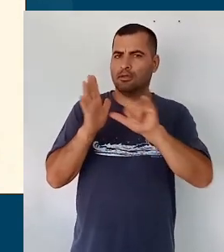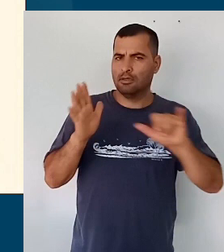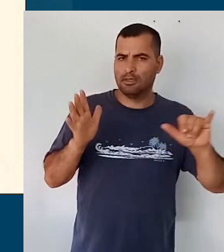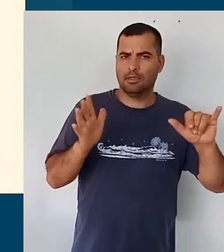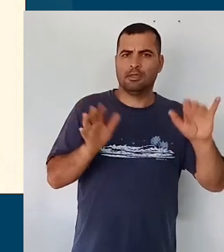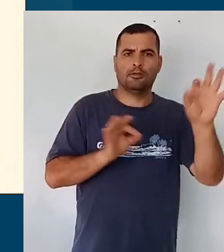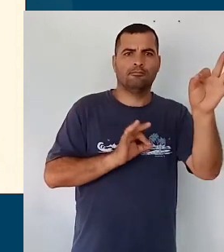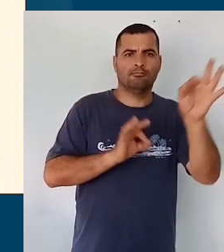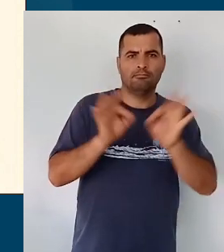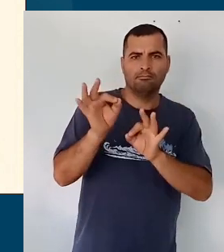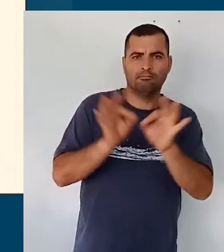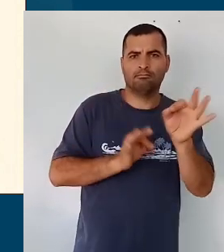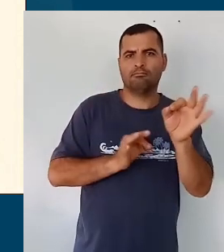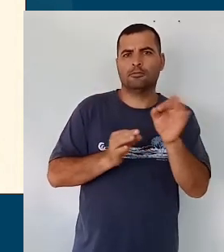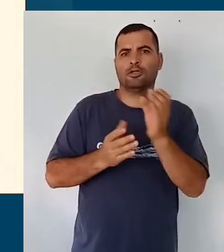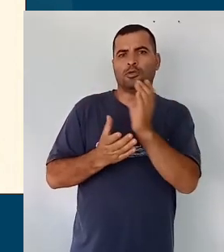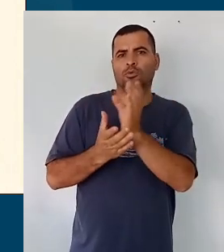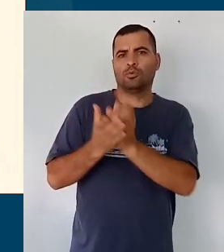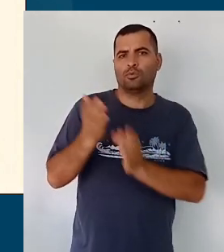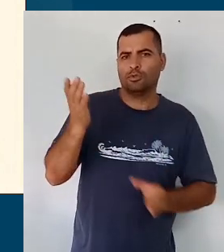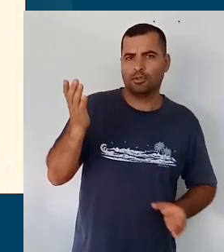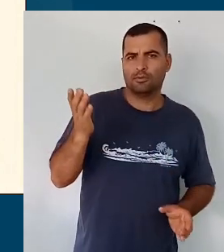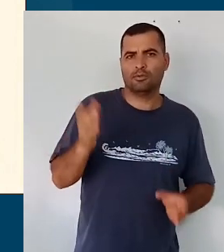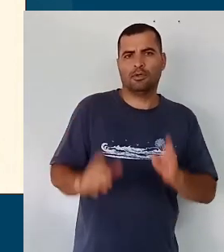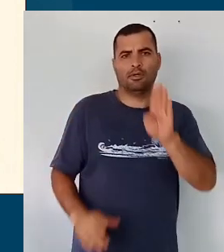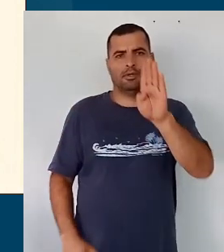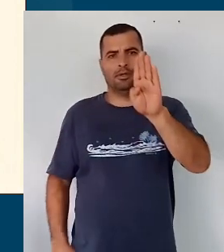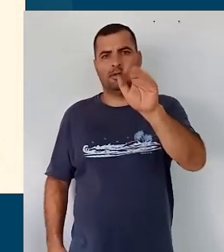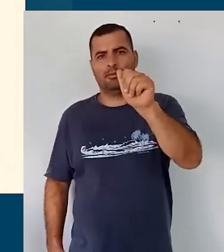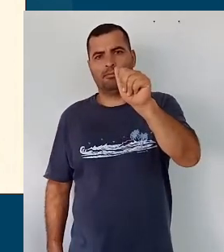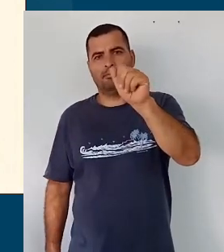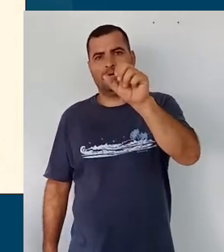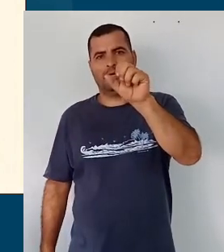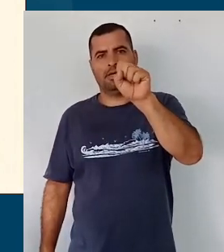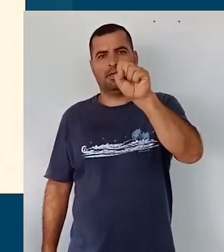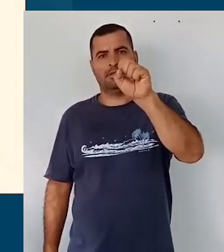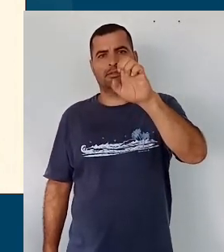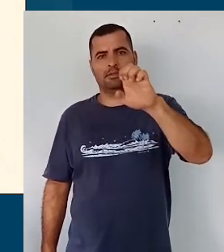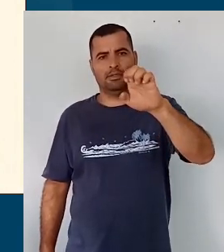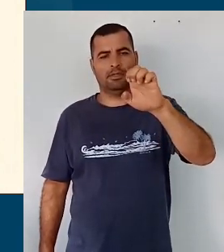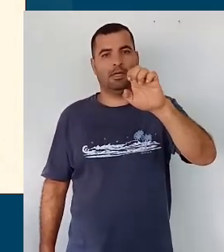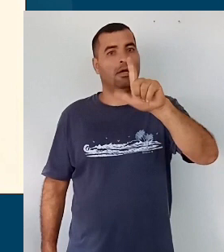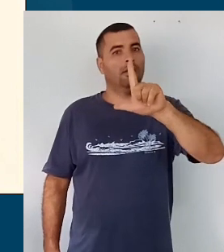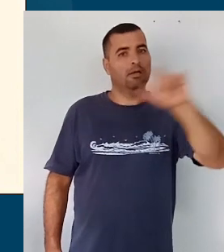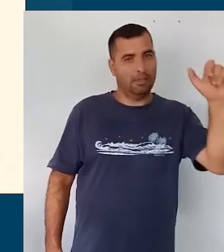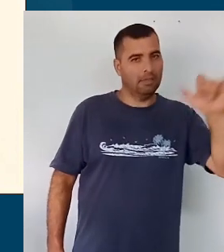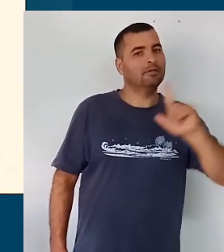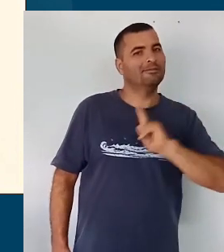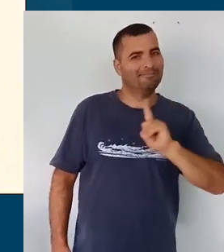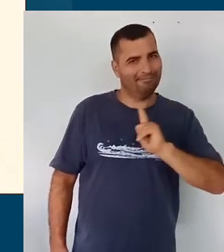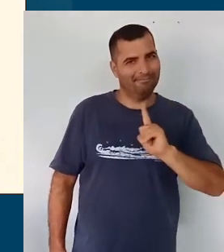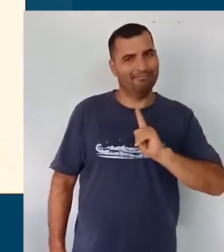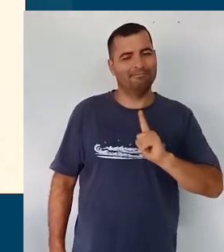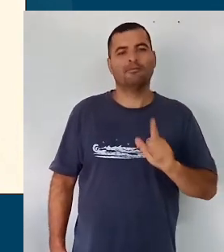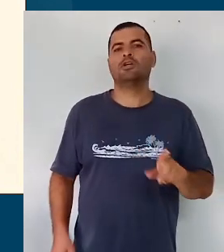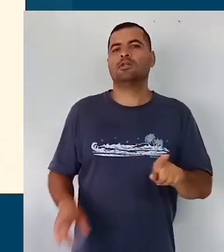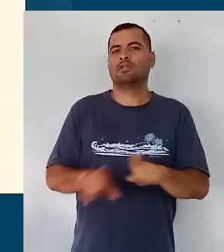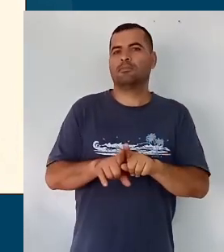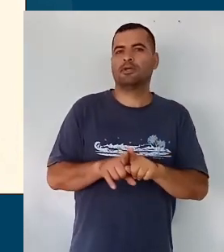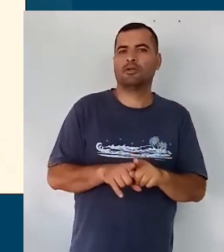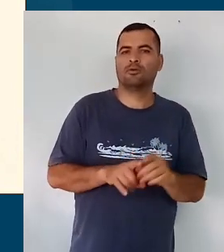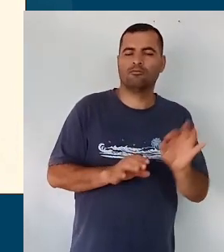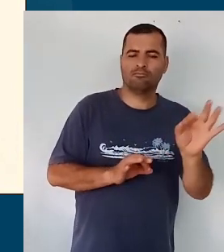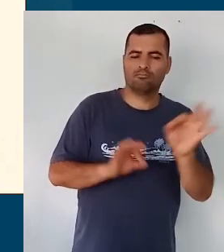elaboração desse currículo, né, então todas as questões que envolvem, né, a elaboração curricular, e a gente